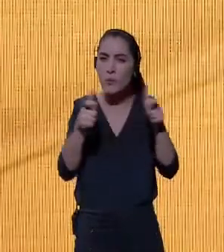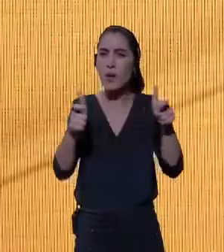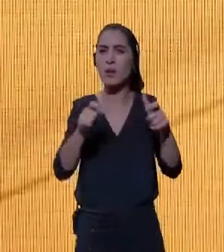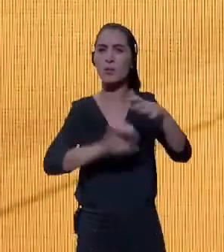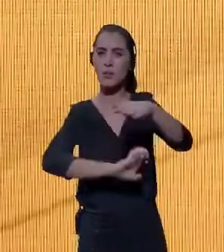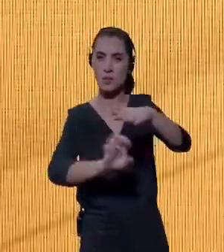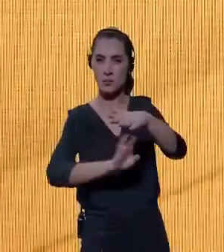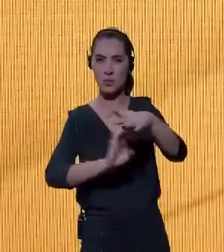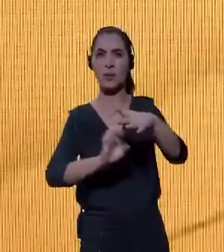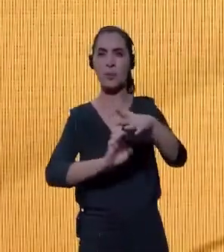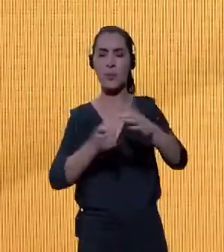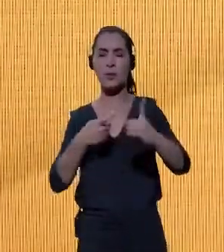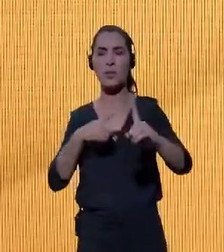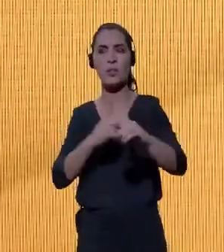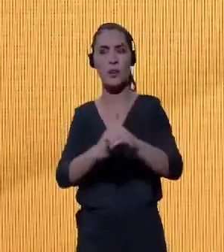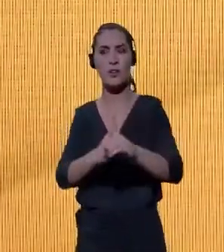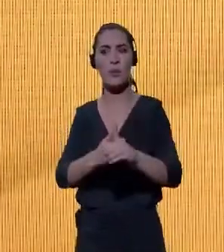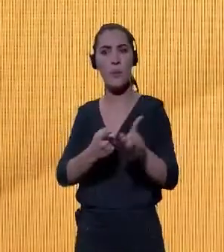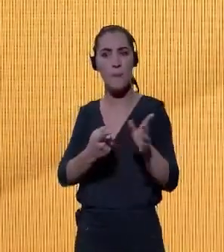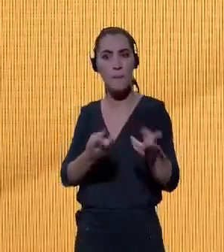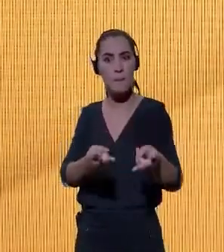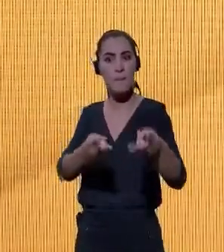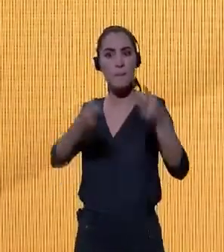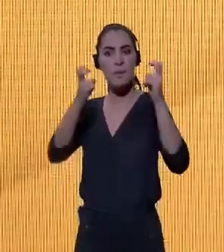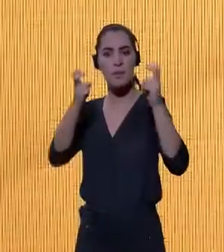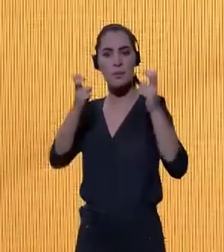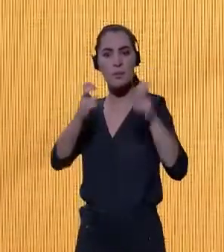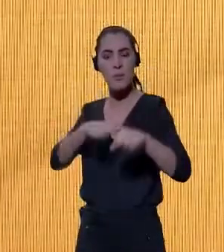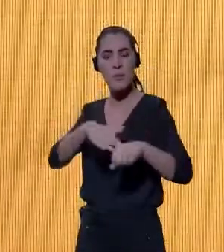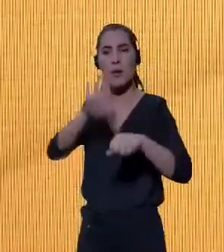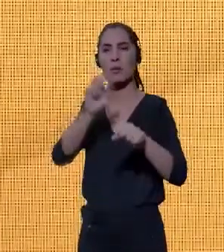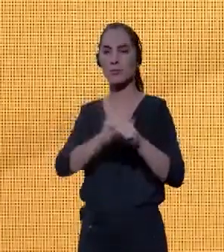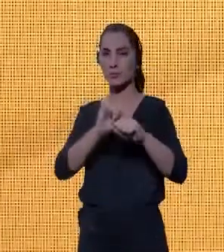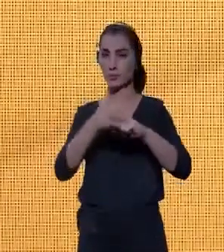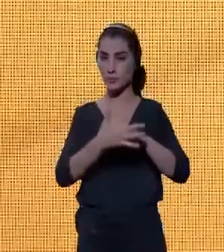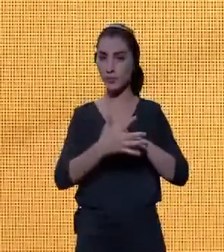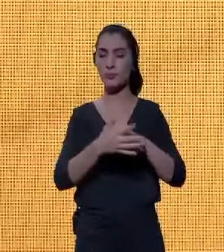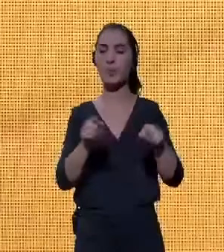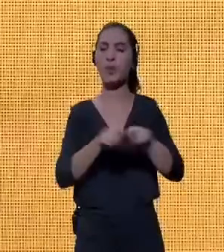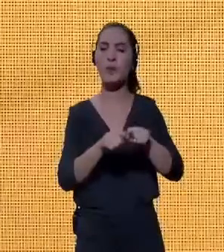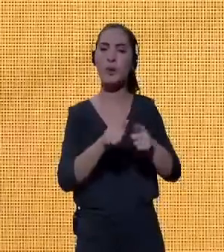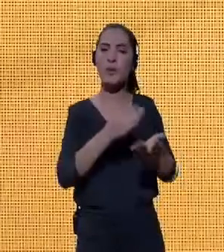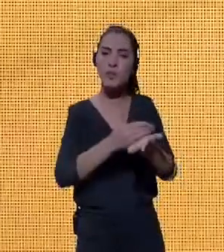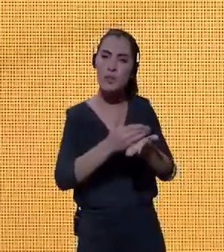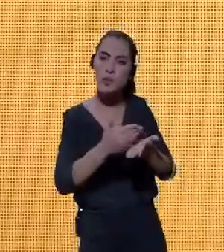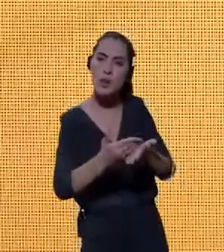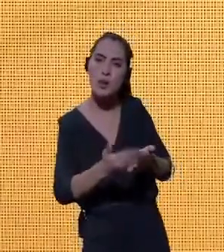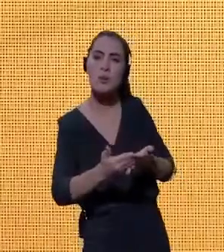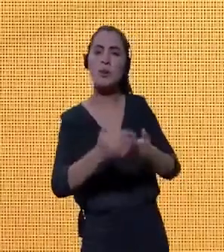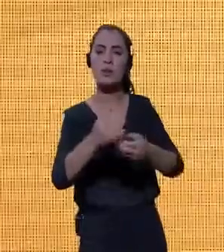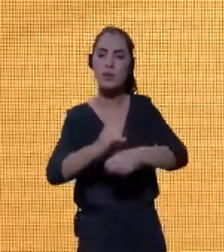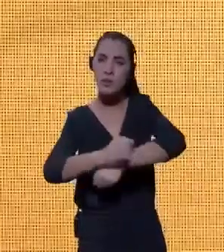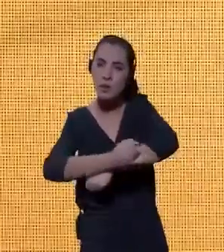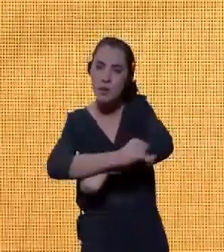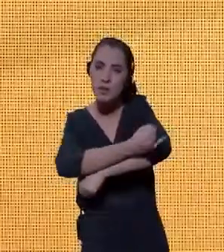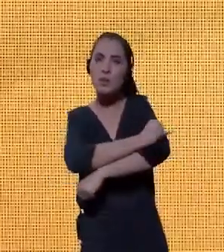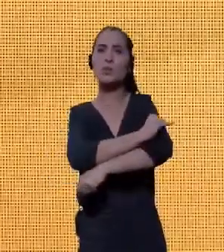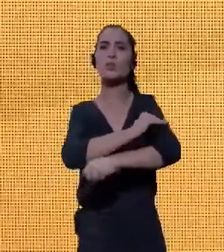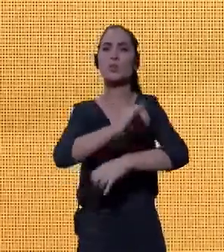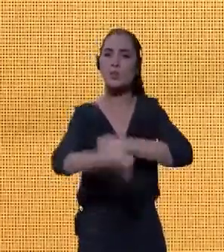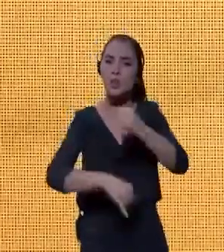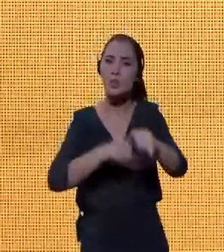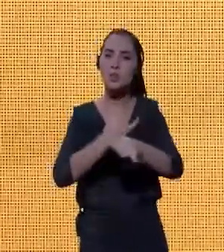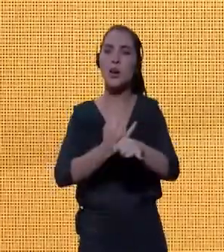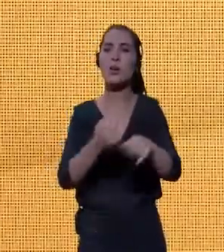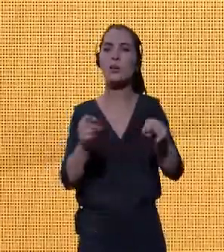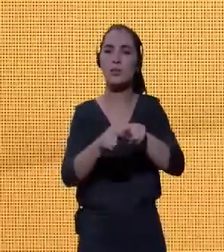mais latente durante a pandemia da Covid-19. No financiamento à infraestrutura digital e no investimento em